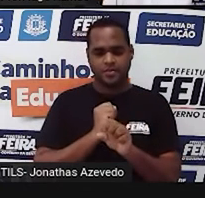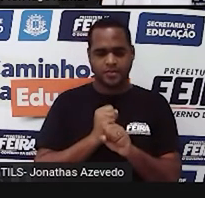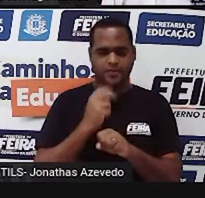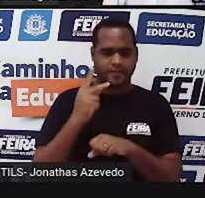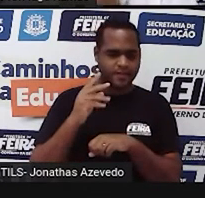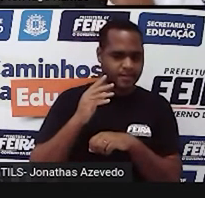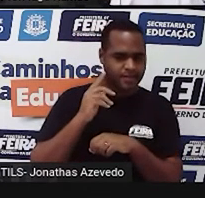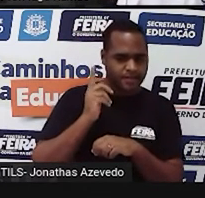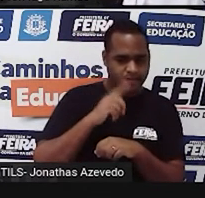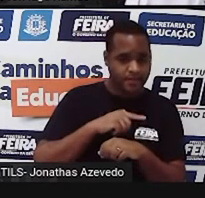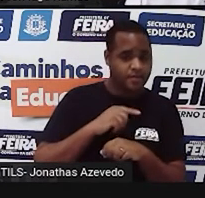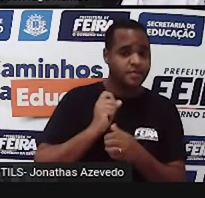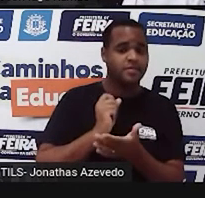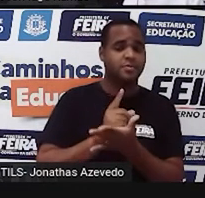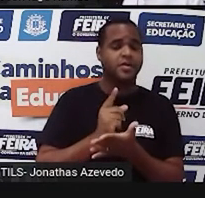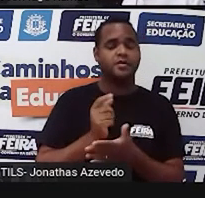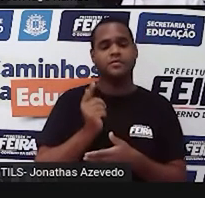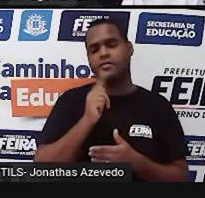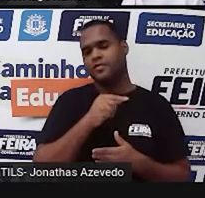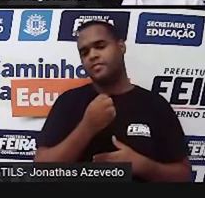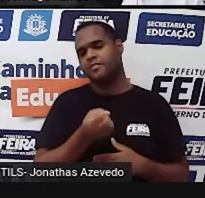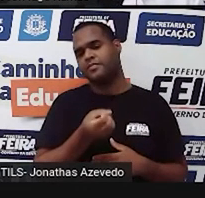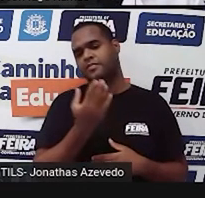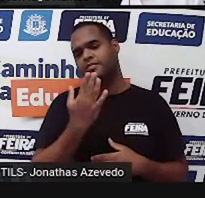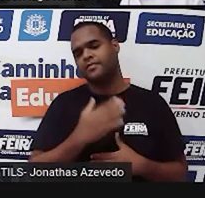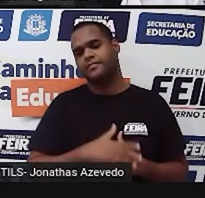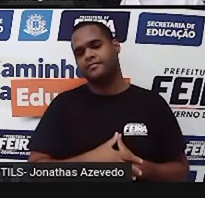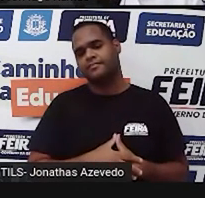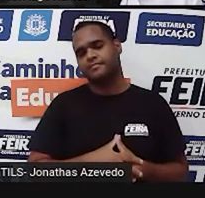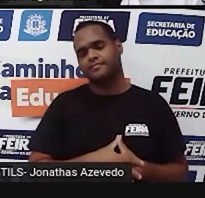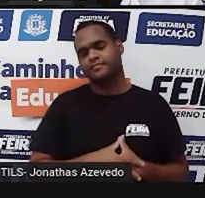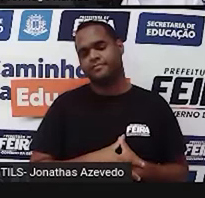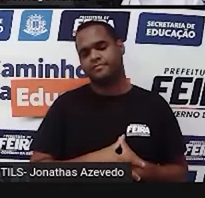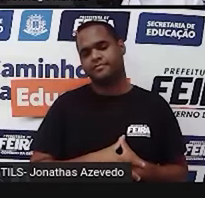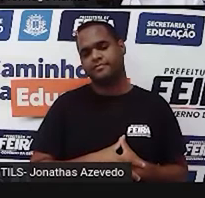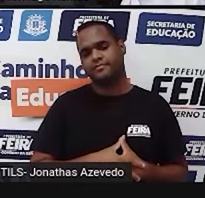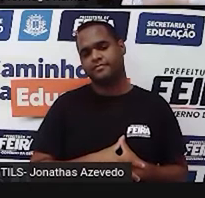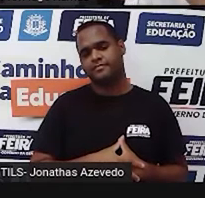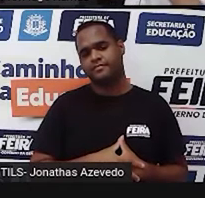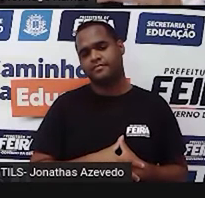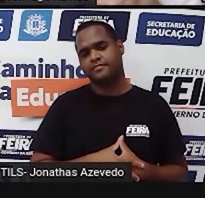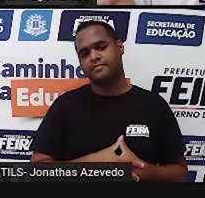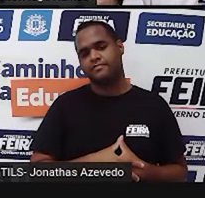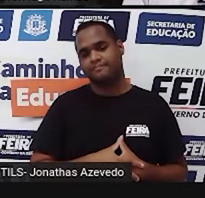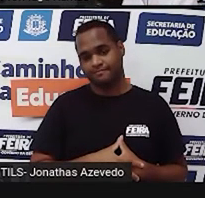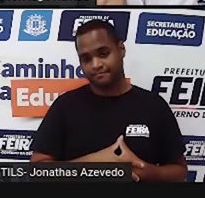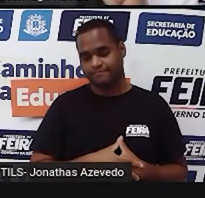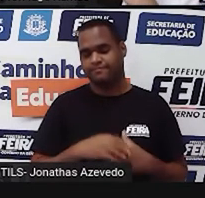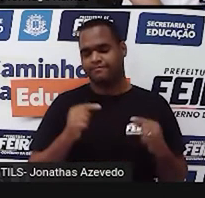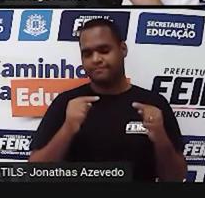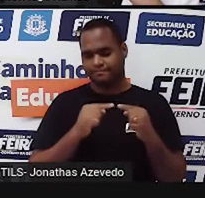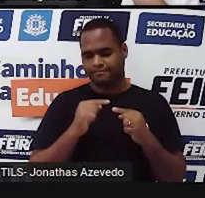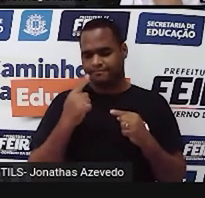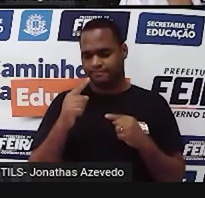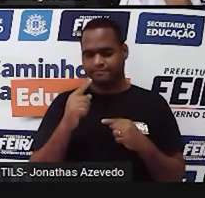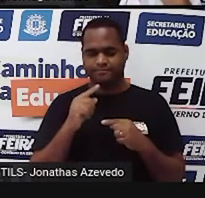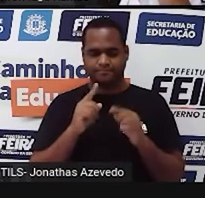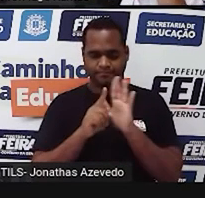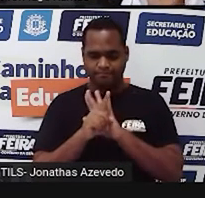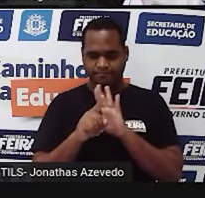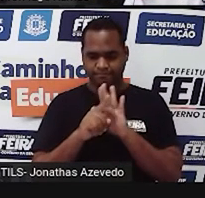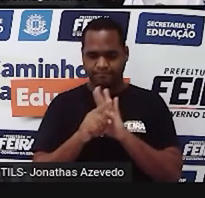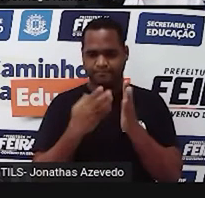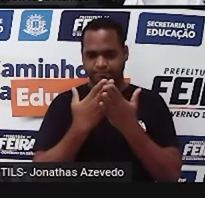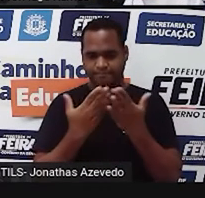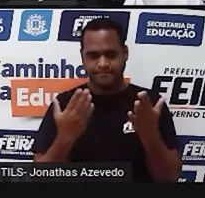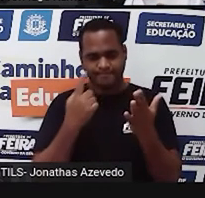pagou ali pelo abastecimento daquele dia? É essa pergunta aí que